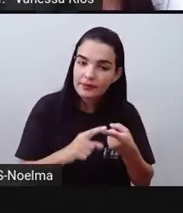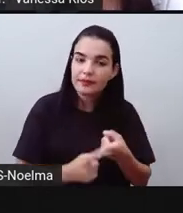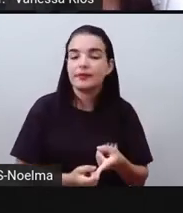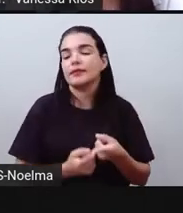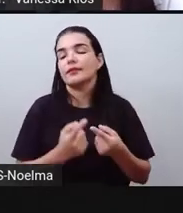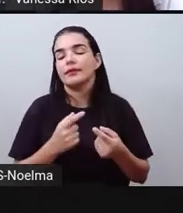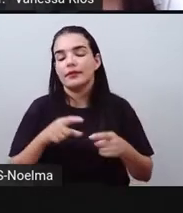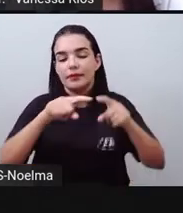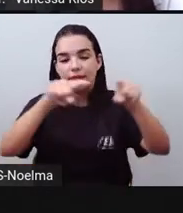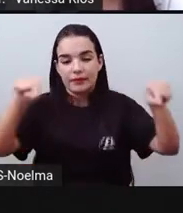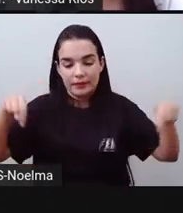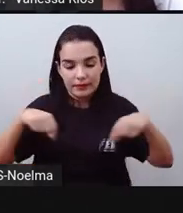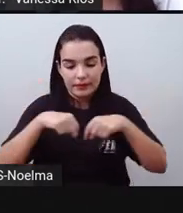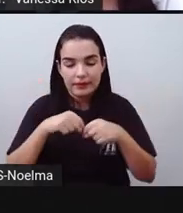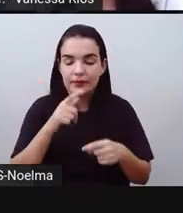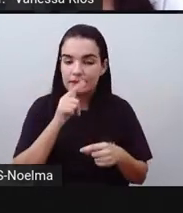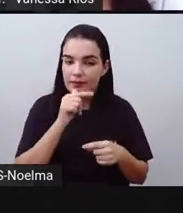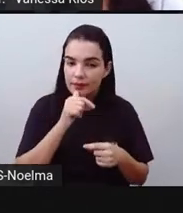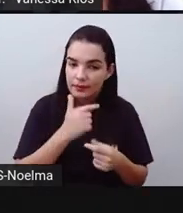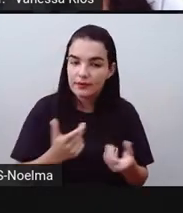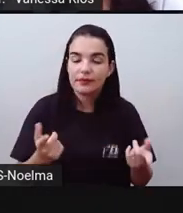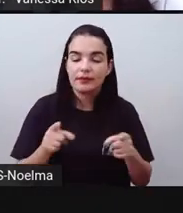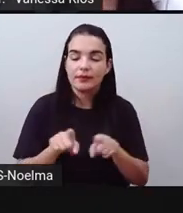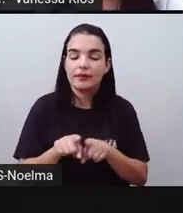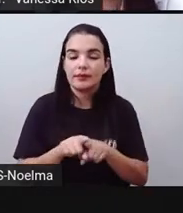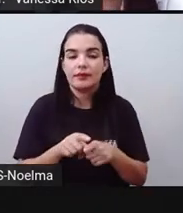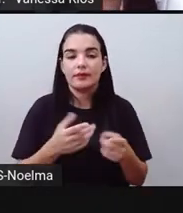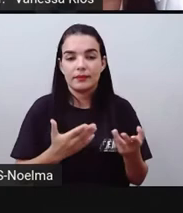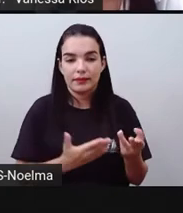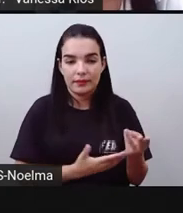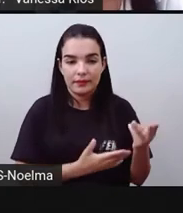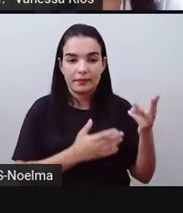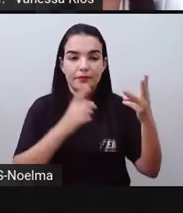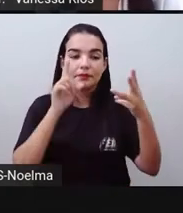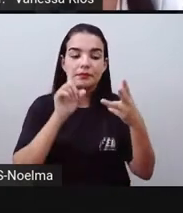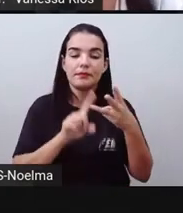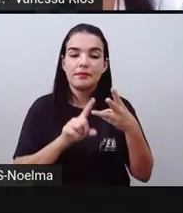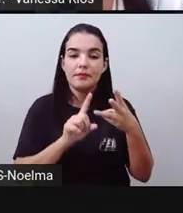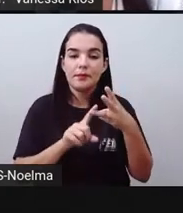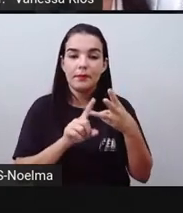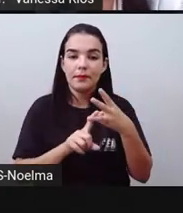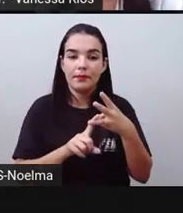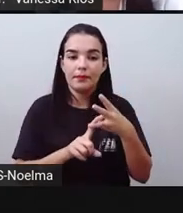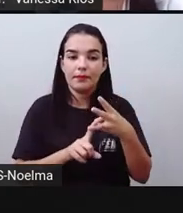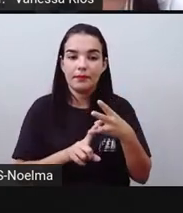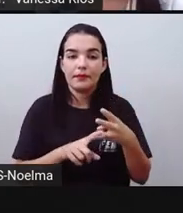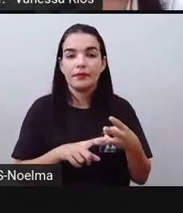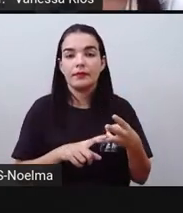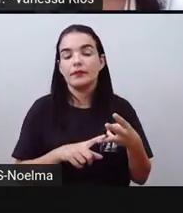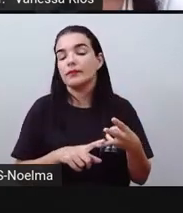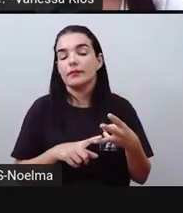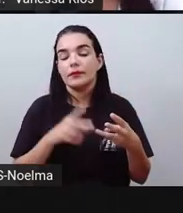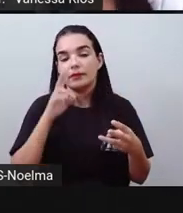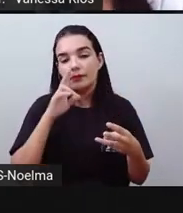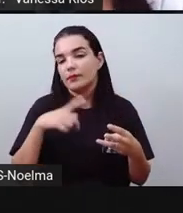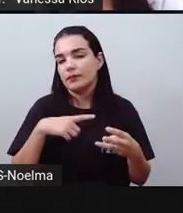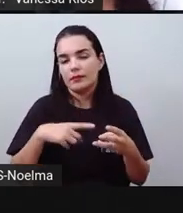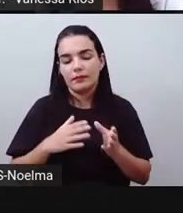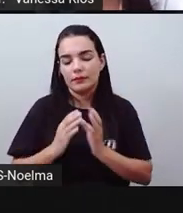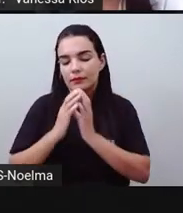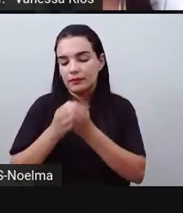os oceanos, né, os mares, para poder fazer esse transporte. Aí a gente pode citar a lancha, o barco, os